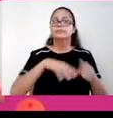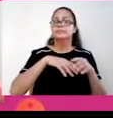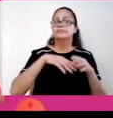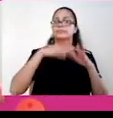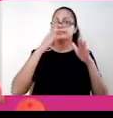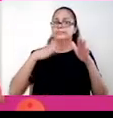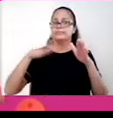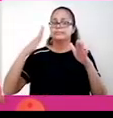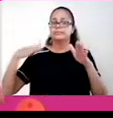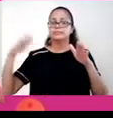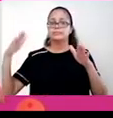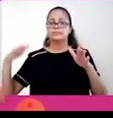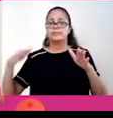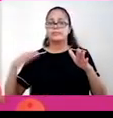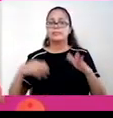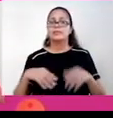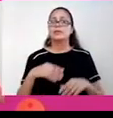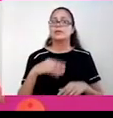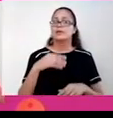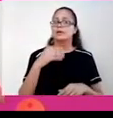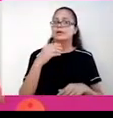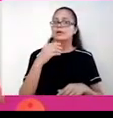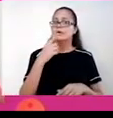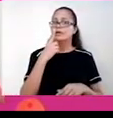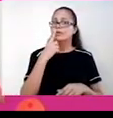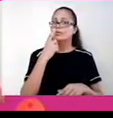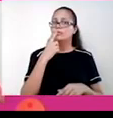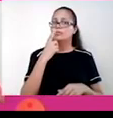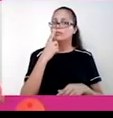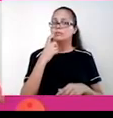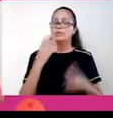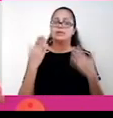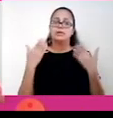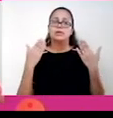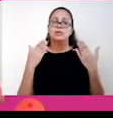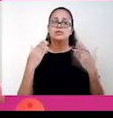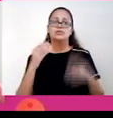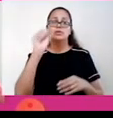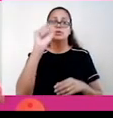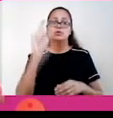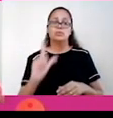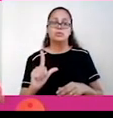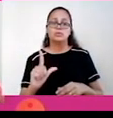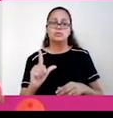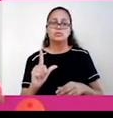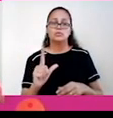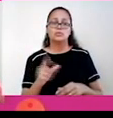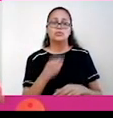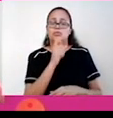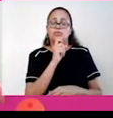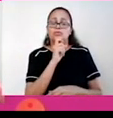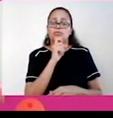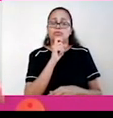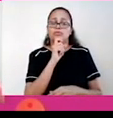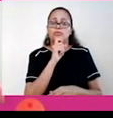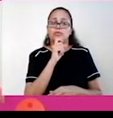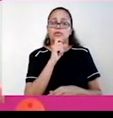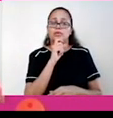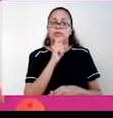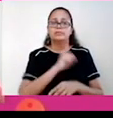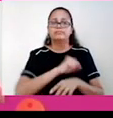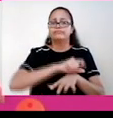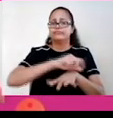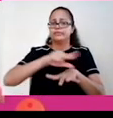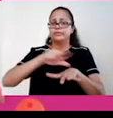marítimas. Nós temos aqui na cor vermelha as correntes quentes e nós temos, na cor azul, as correntes frias. Vocês vão ver que são